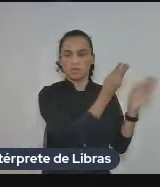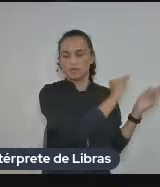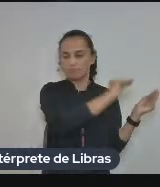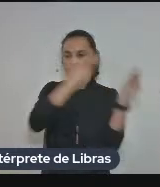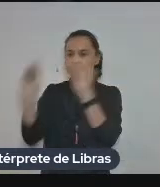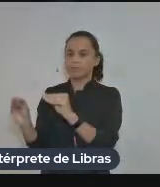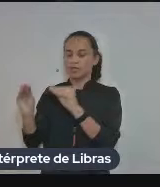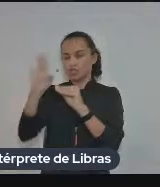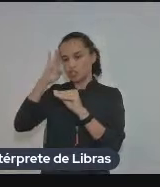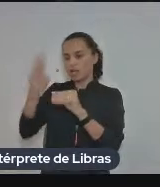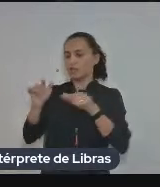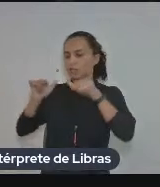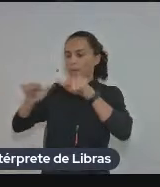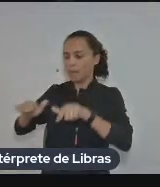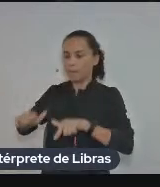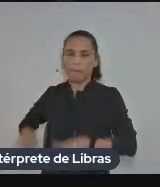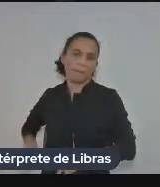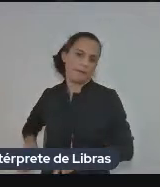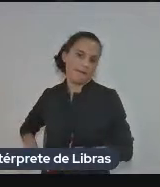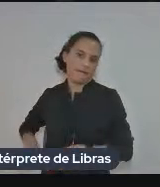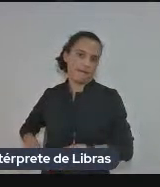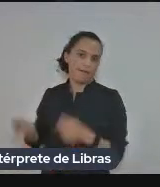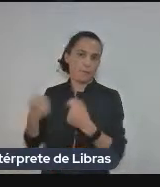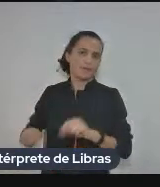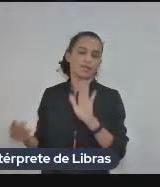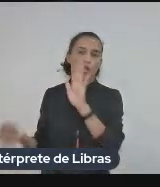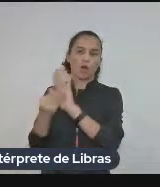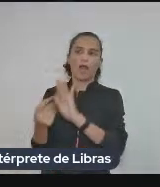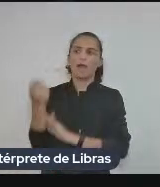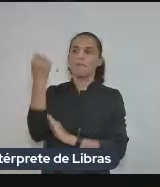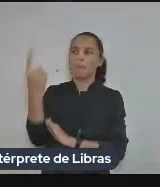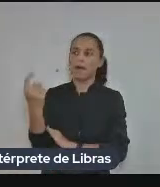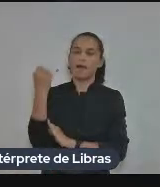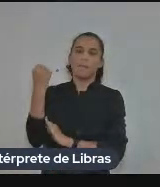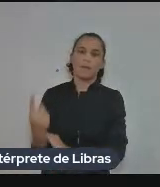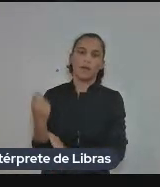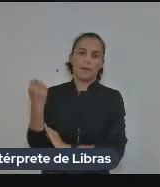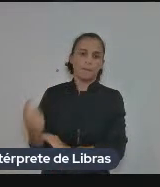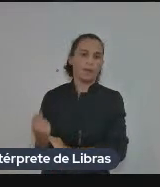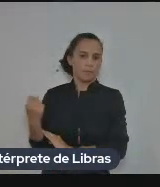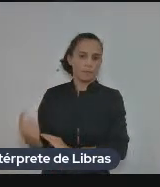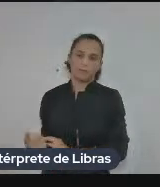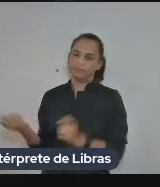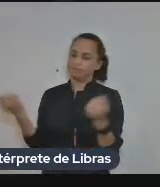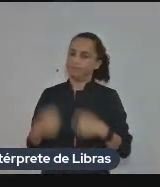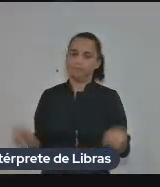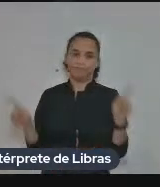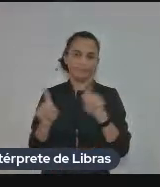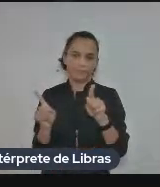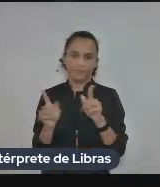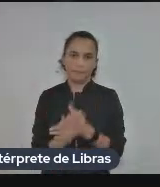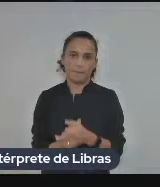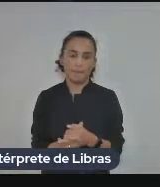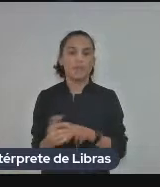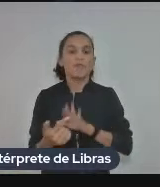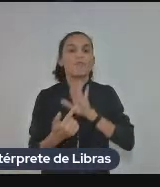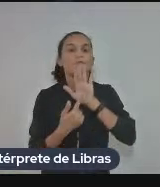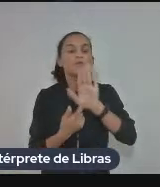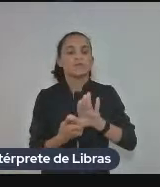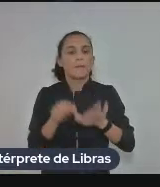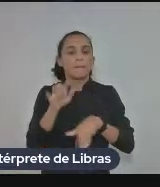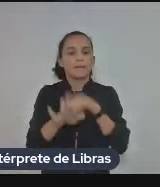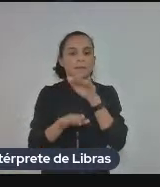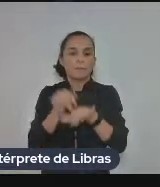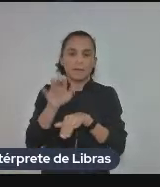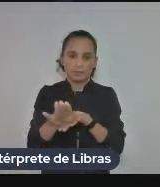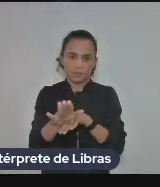um a um então nós temos aqui um passo a passo que foi retirado de